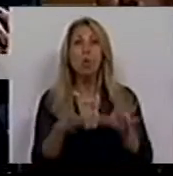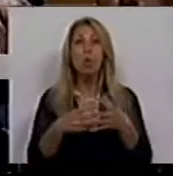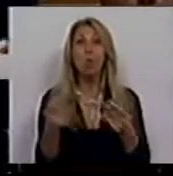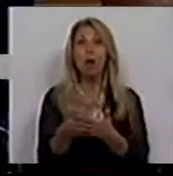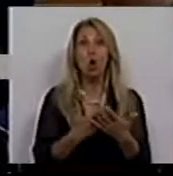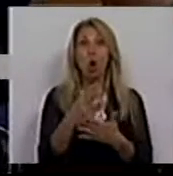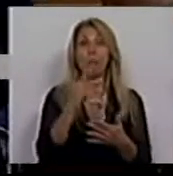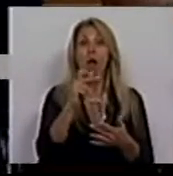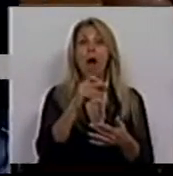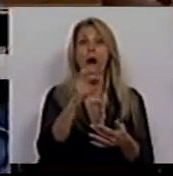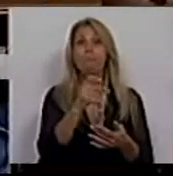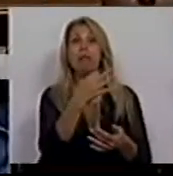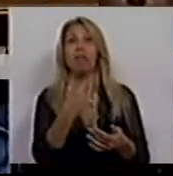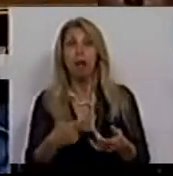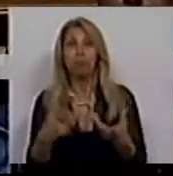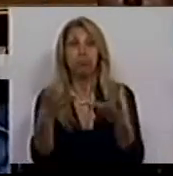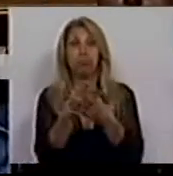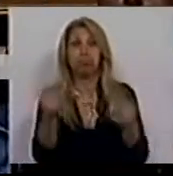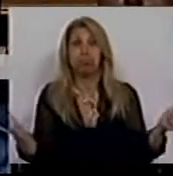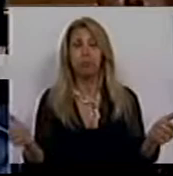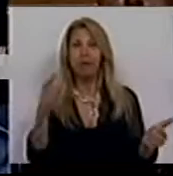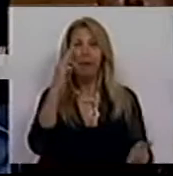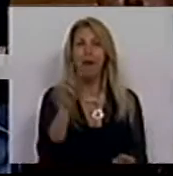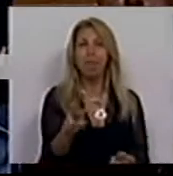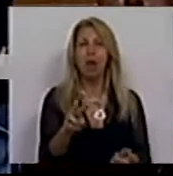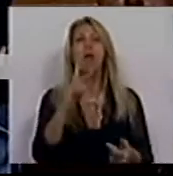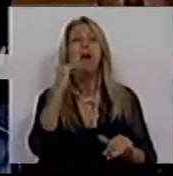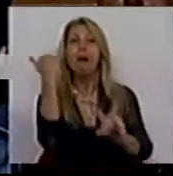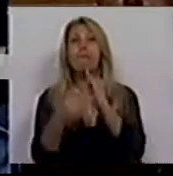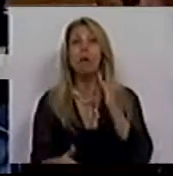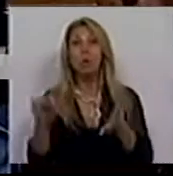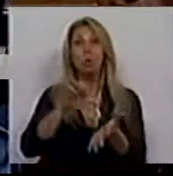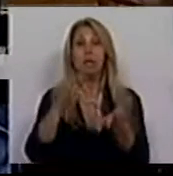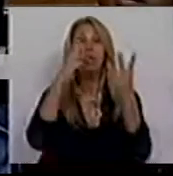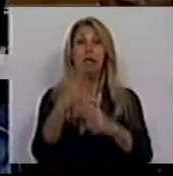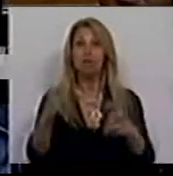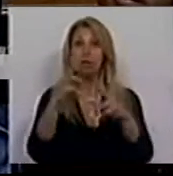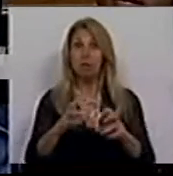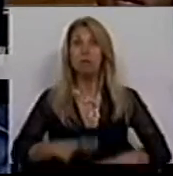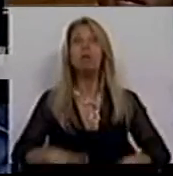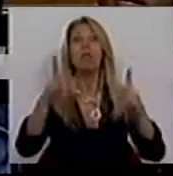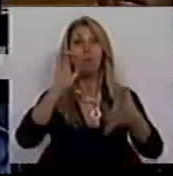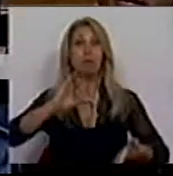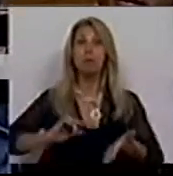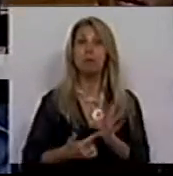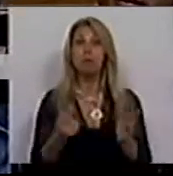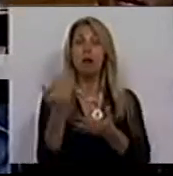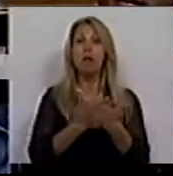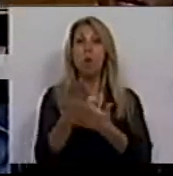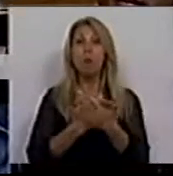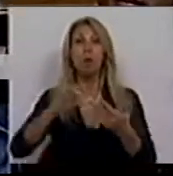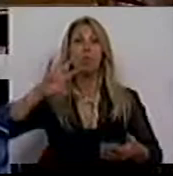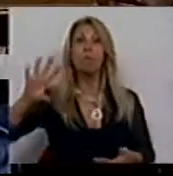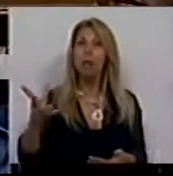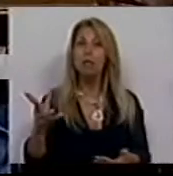à frente dos seus olhos, pondo em risco um centro de investigação e desenvolvimento crucial para a economia do